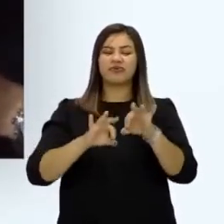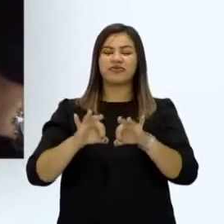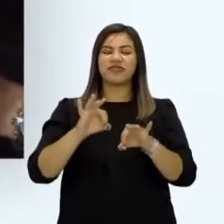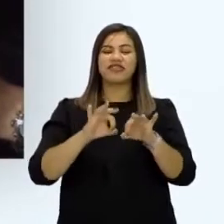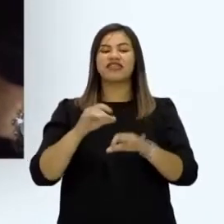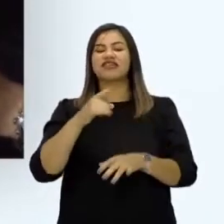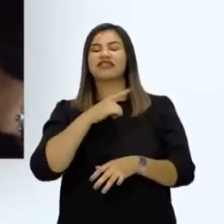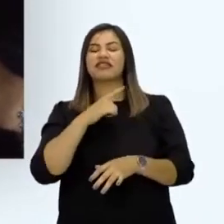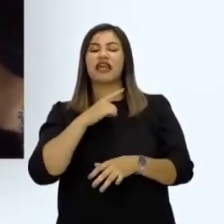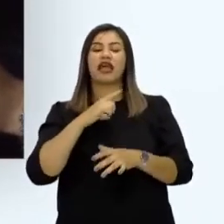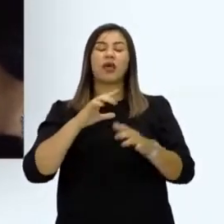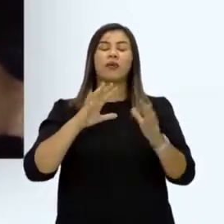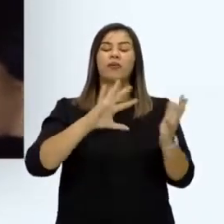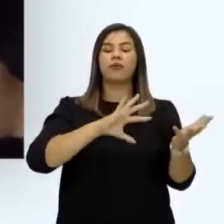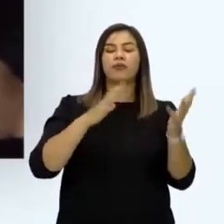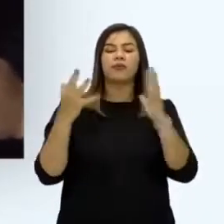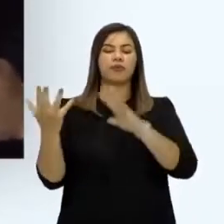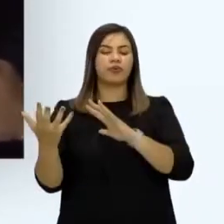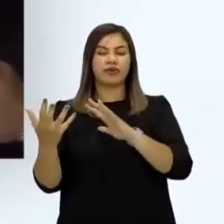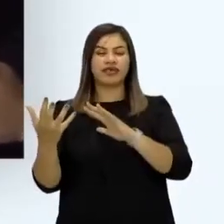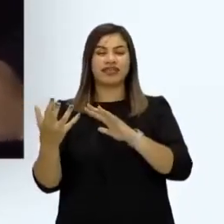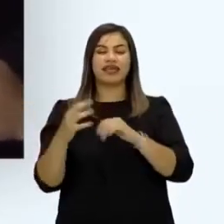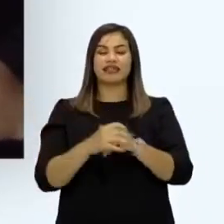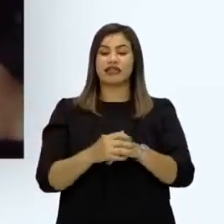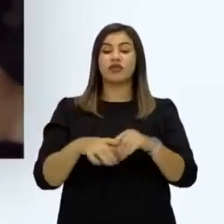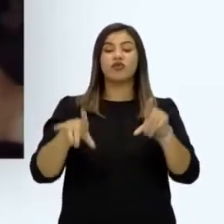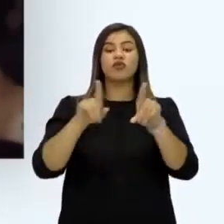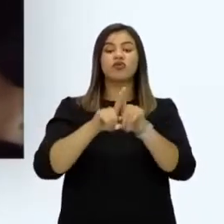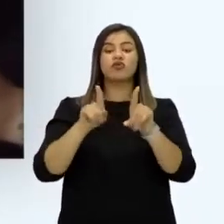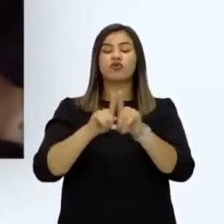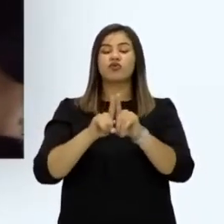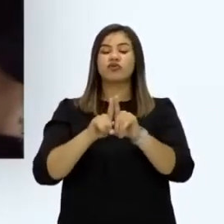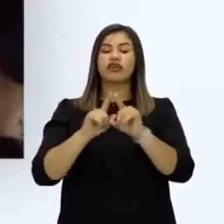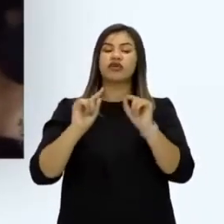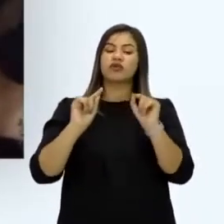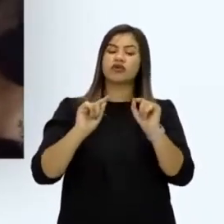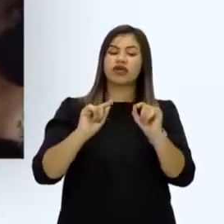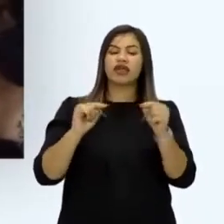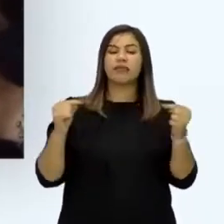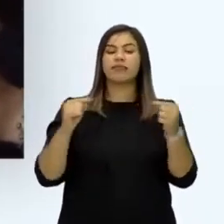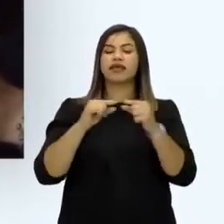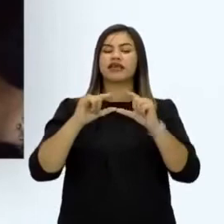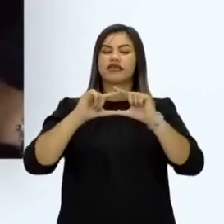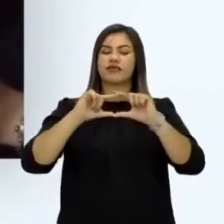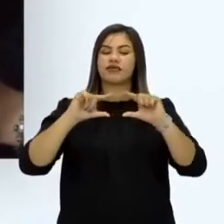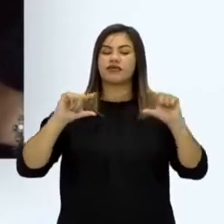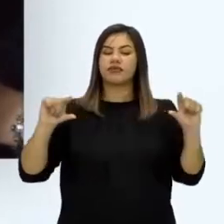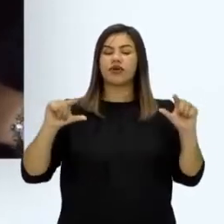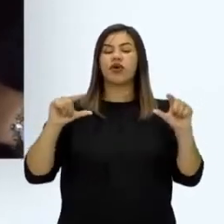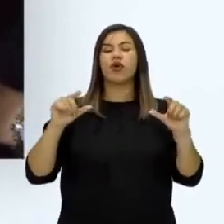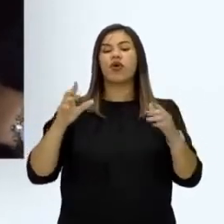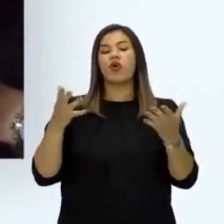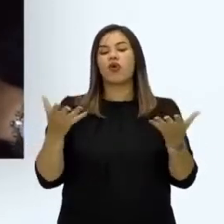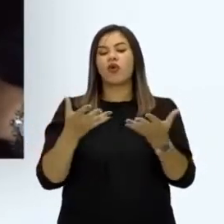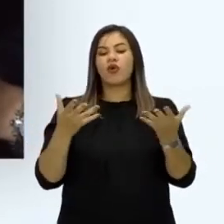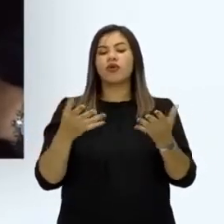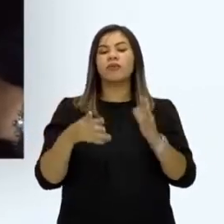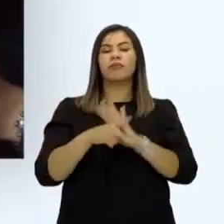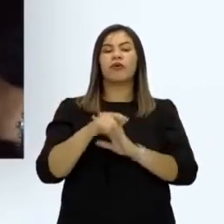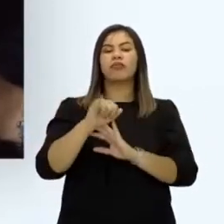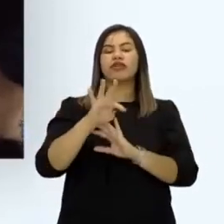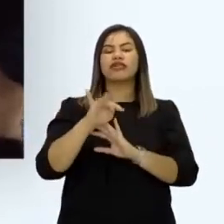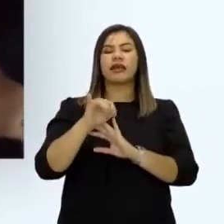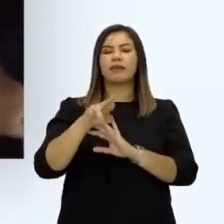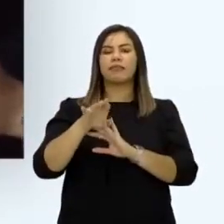contra a mudança climática. Tudo isso no sentido, se posso citar a frase utilizada hoje pela Itamaraty,